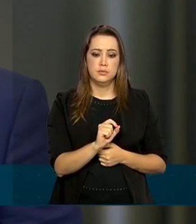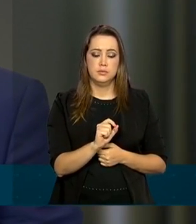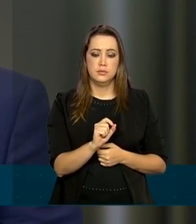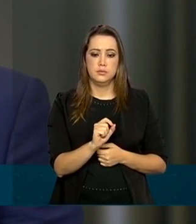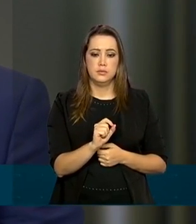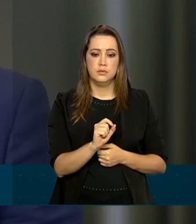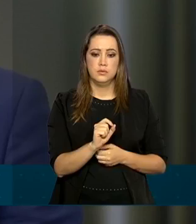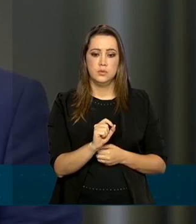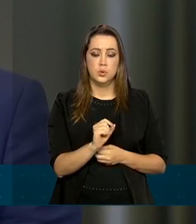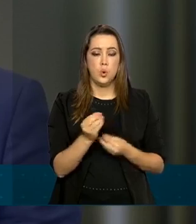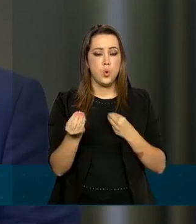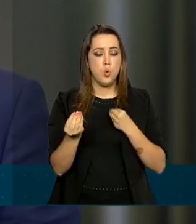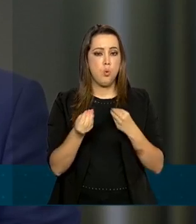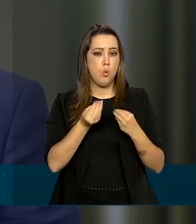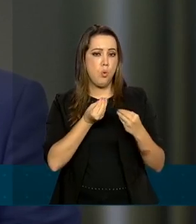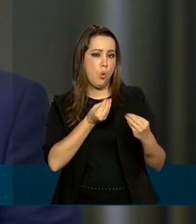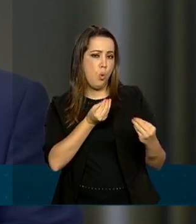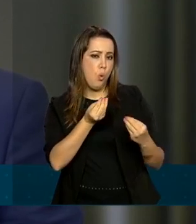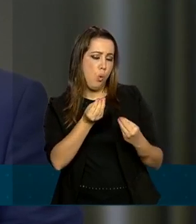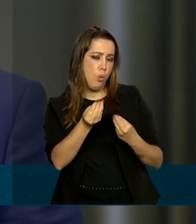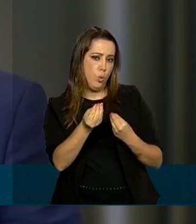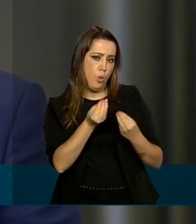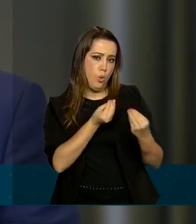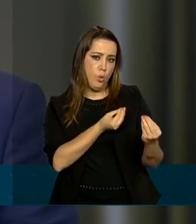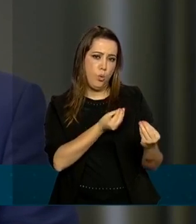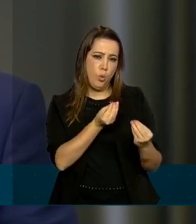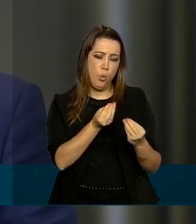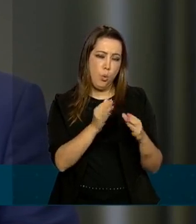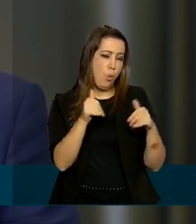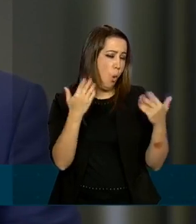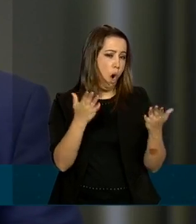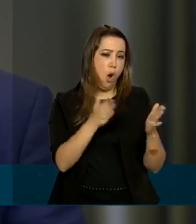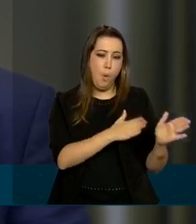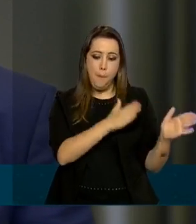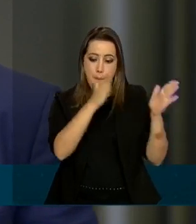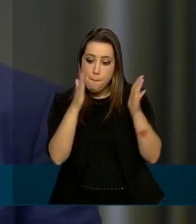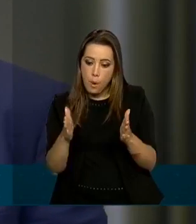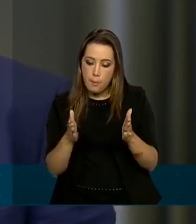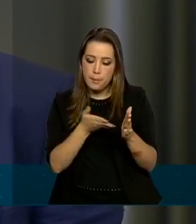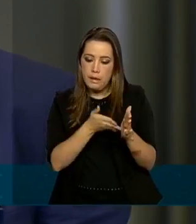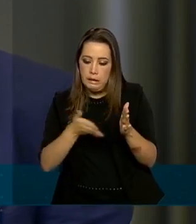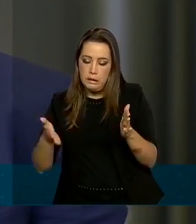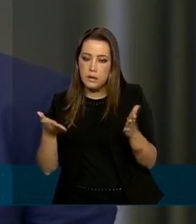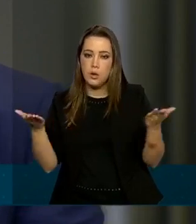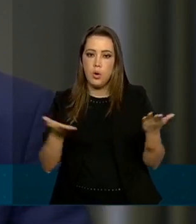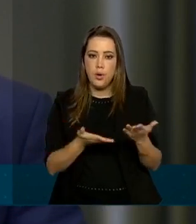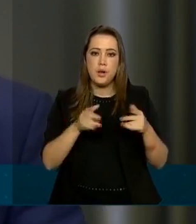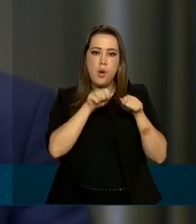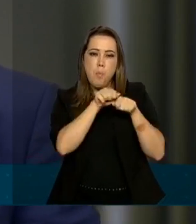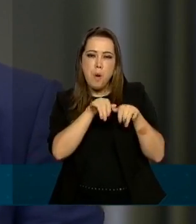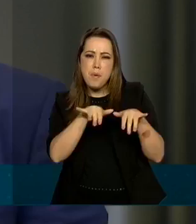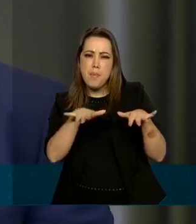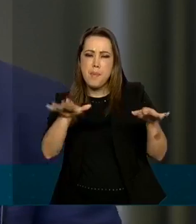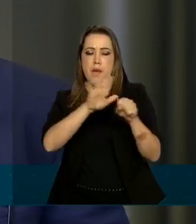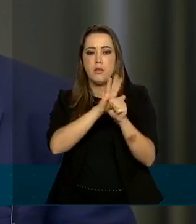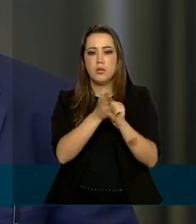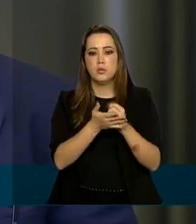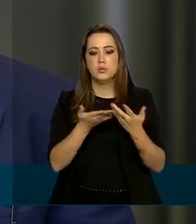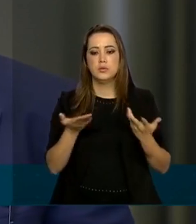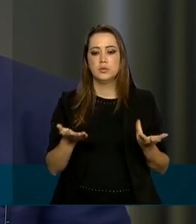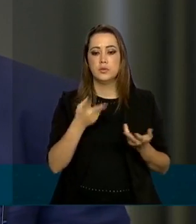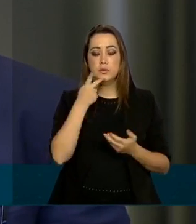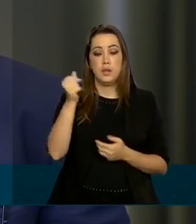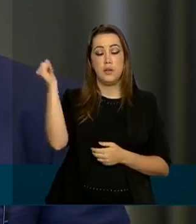em que estágio se encontra a epidemia de covid-19 então vamos pegar aqui